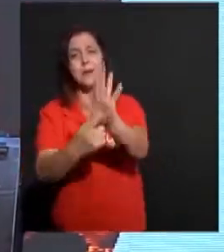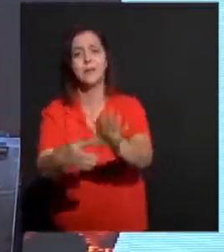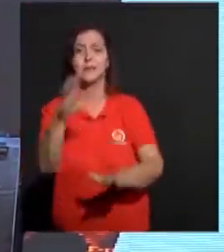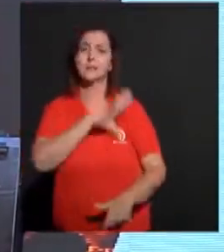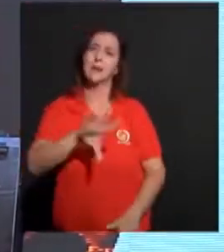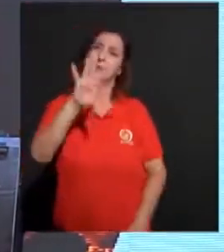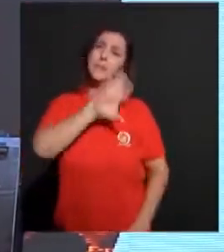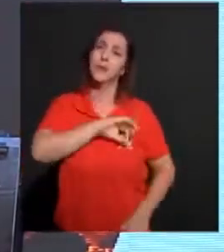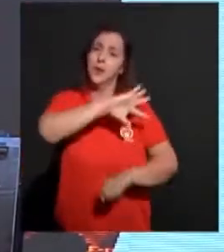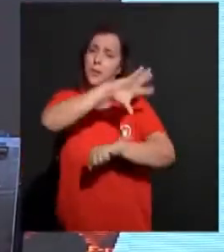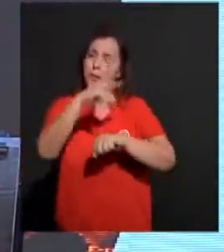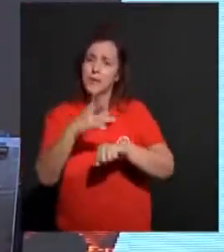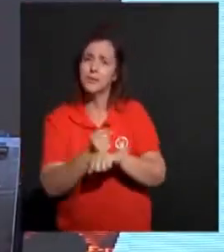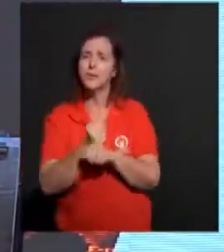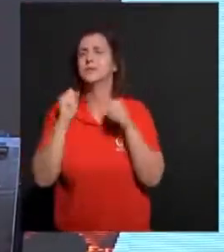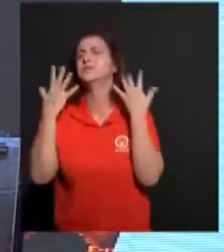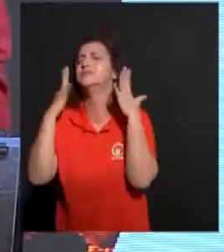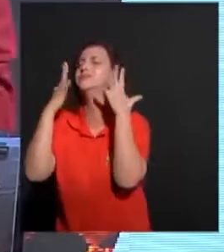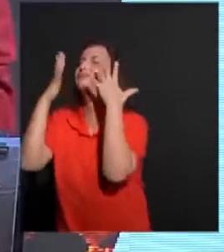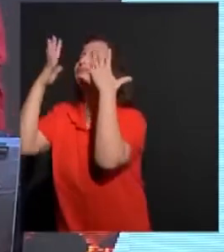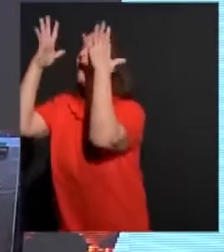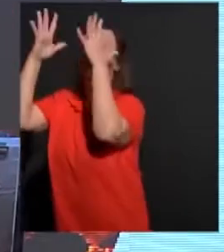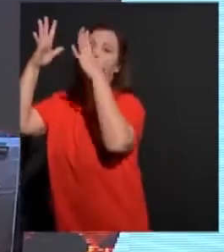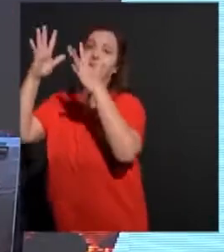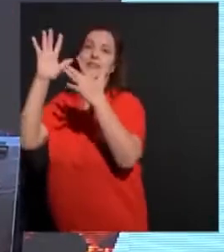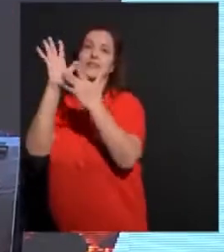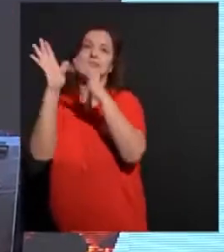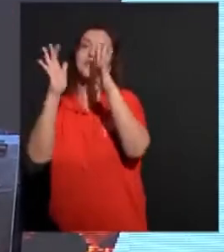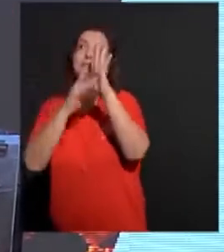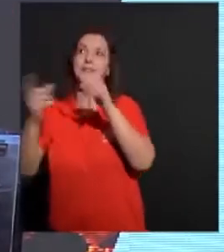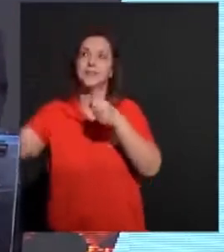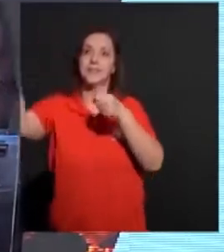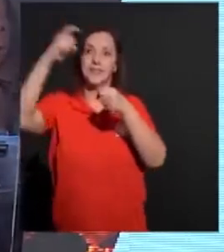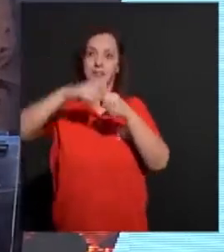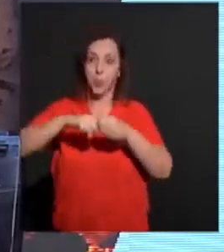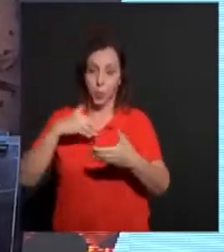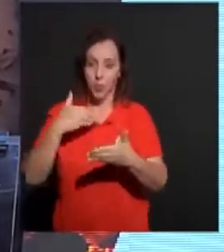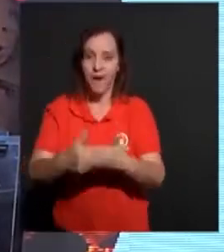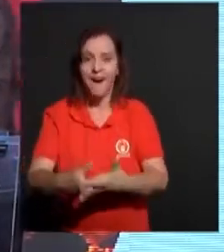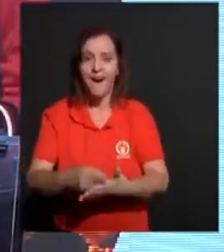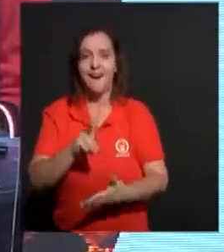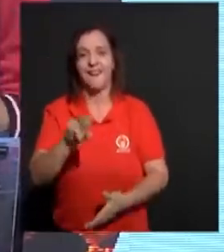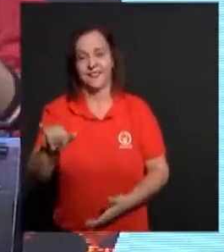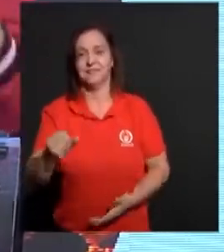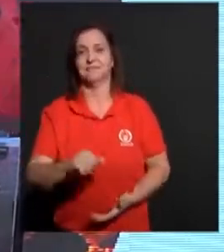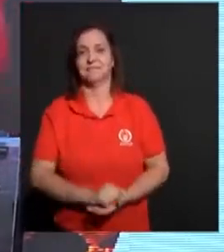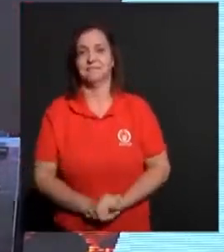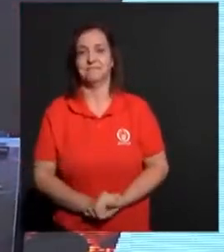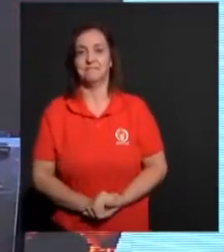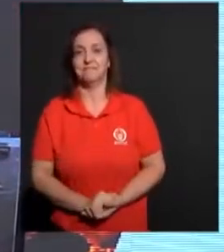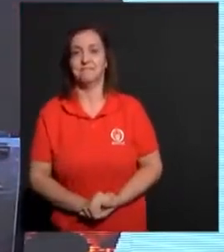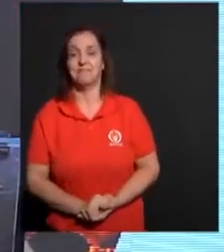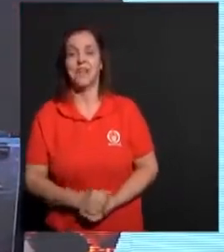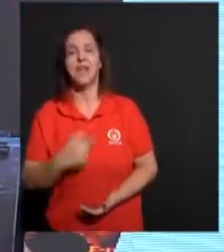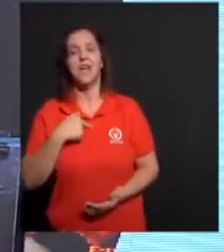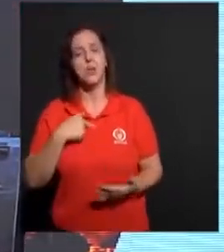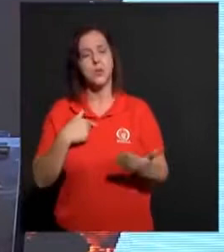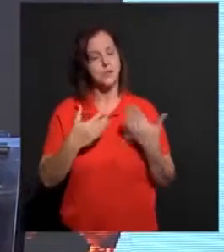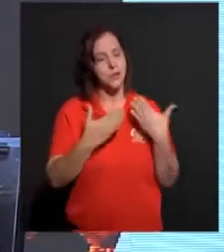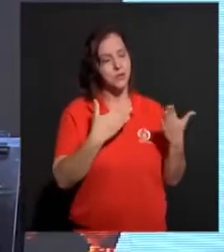Ande como uma noiva apaixonada. Que breve o seu noivo voltará. Eu estava conversando.